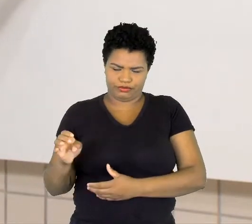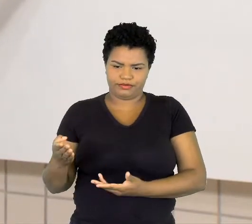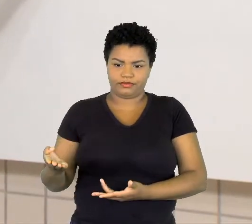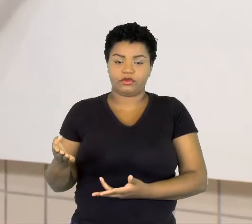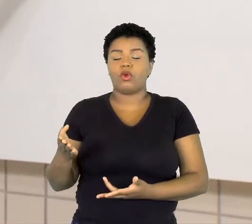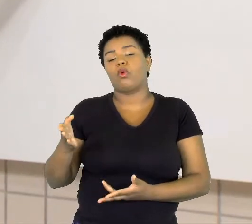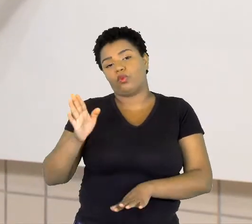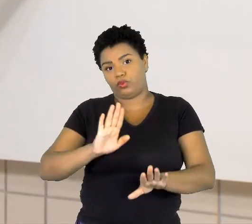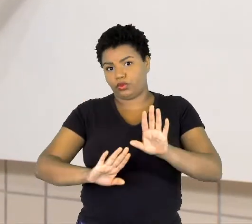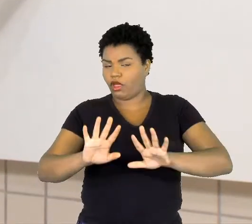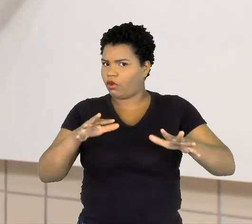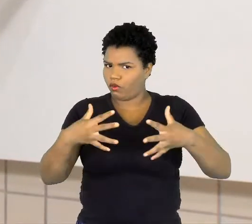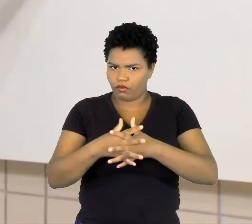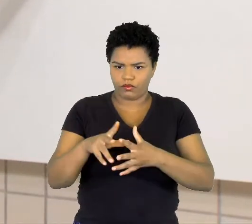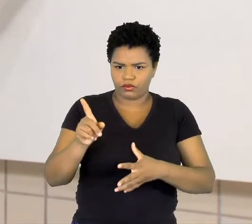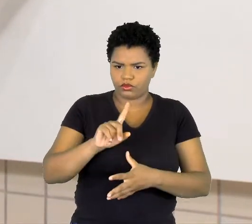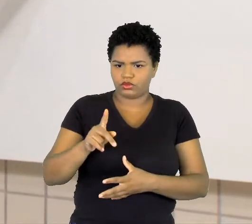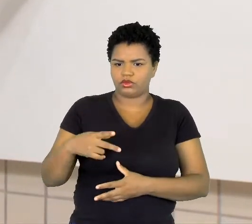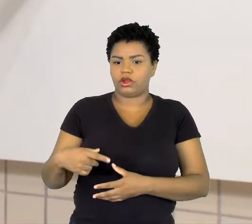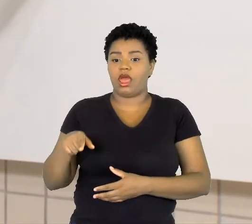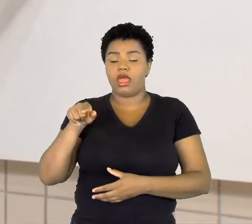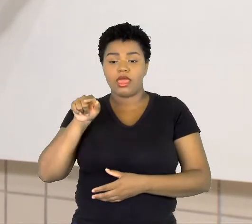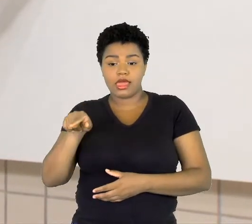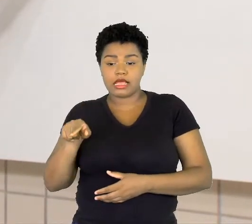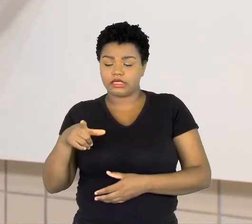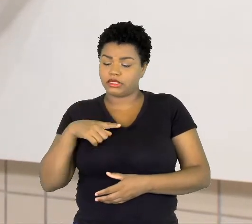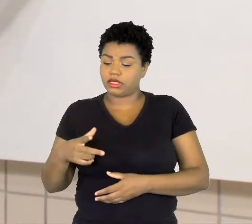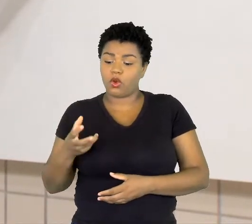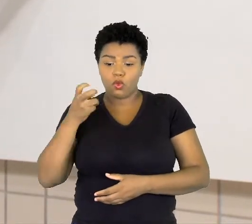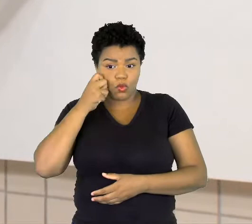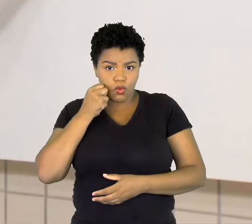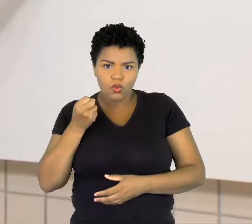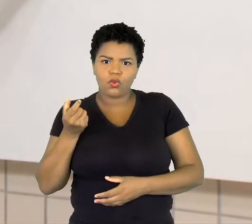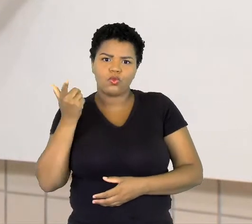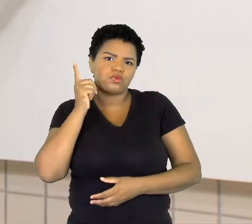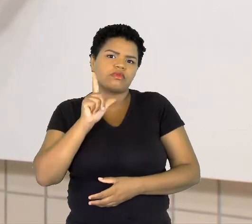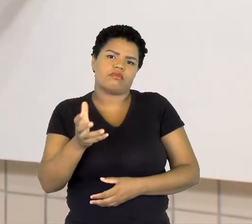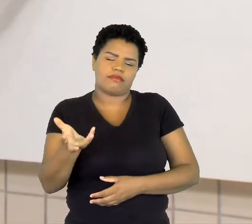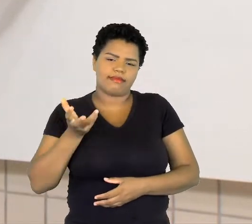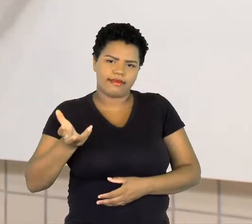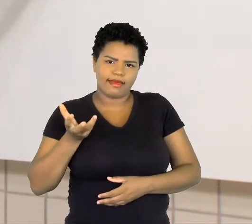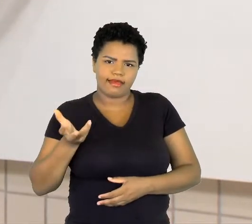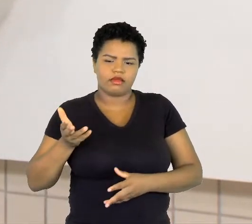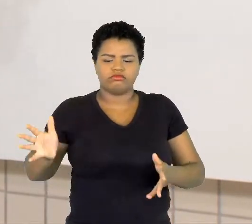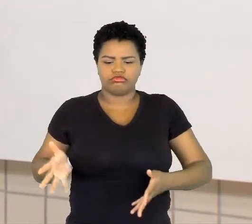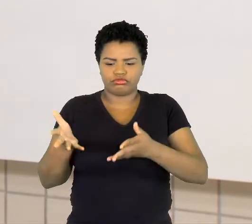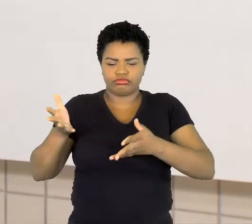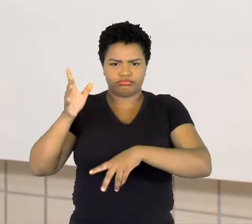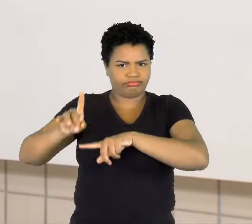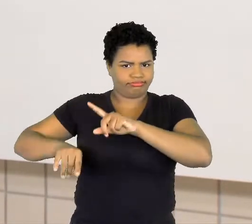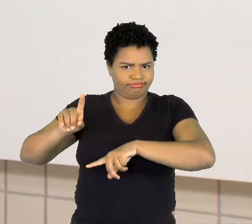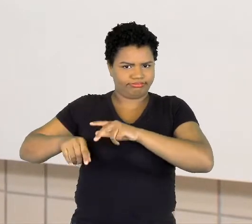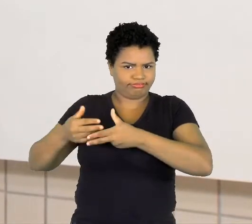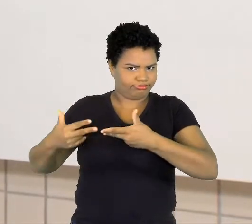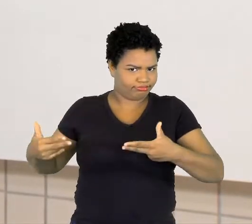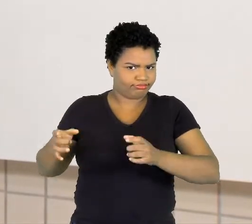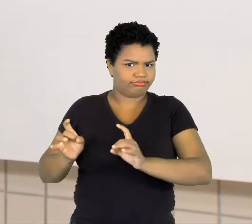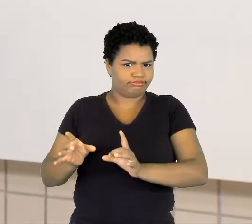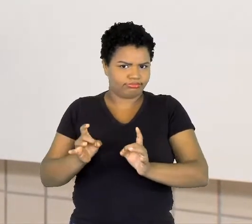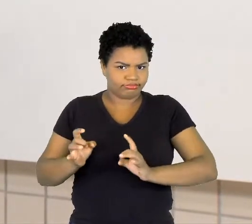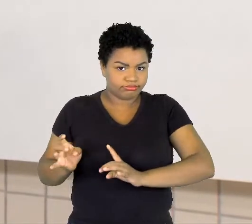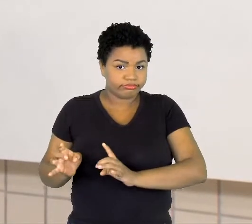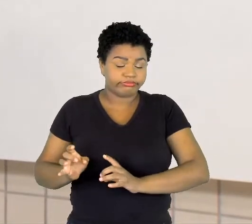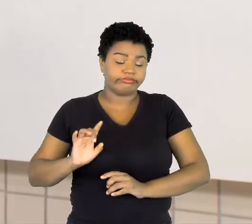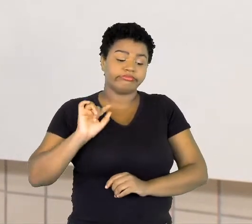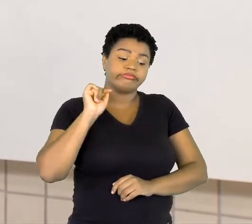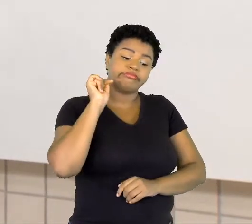Publicidade tem exclusivamente um fim lucrativo. Ele quer promover um produto. A propaganda, ela tem a